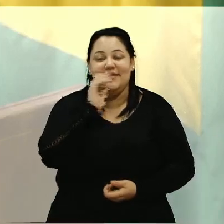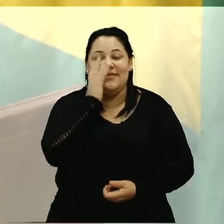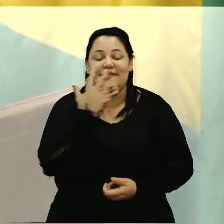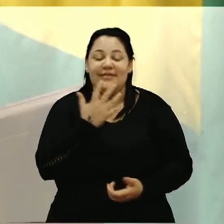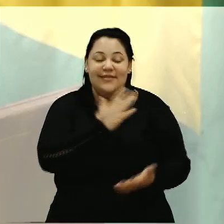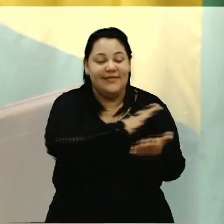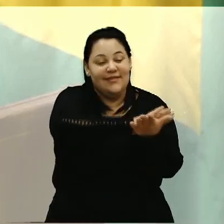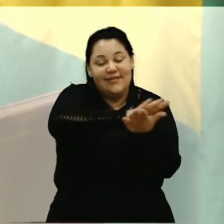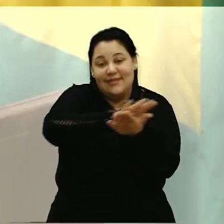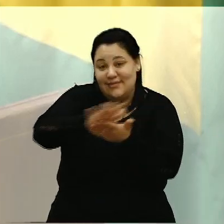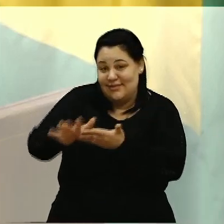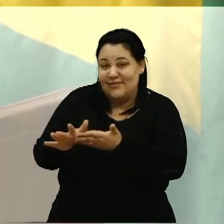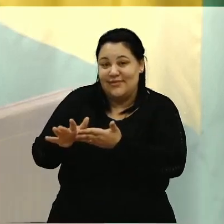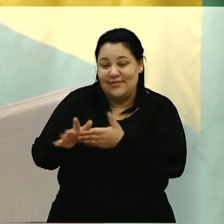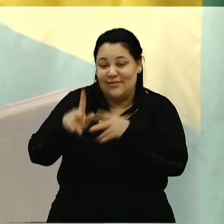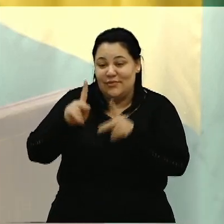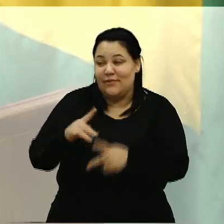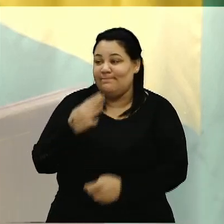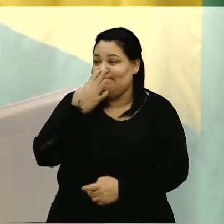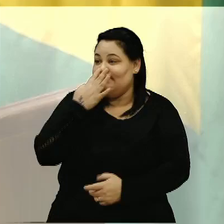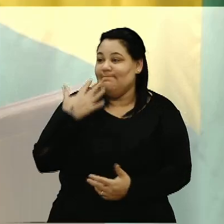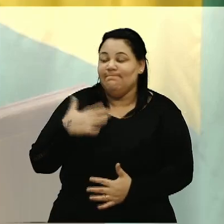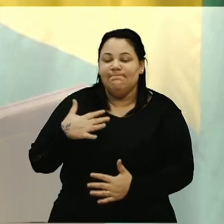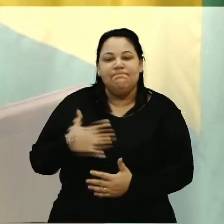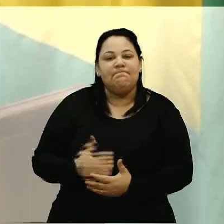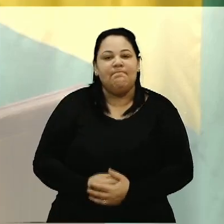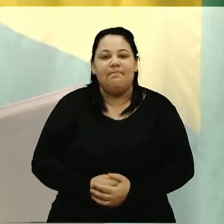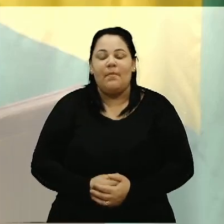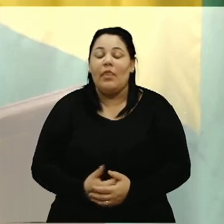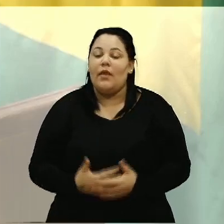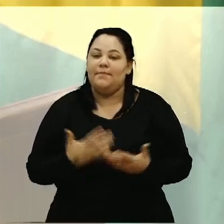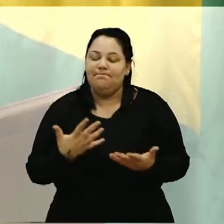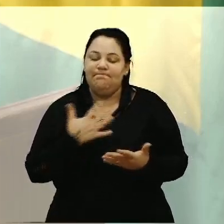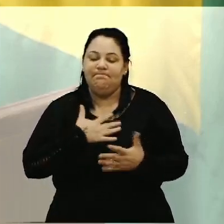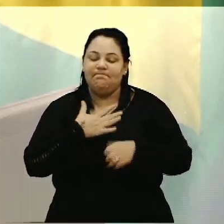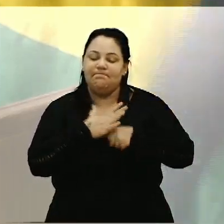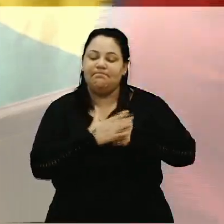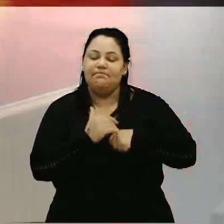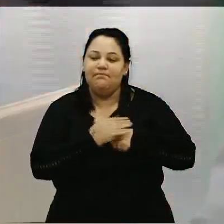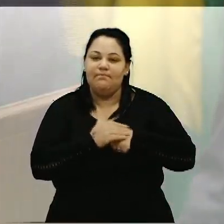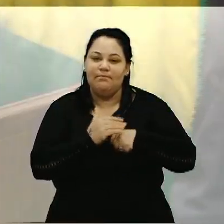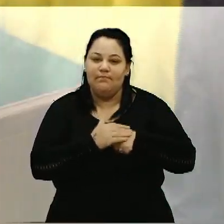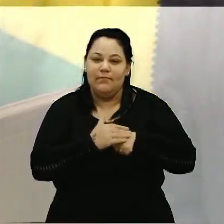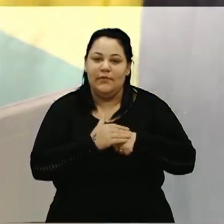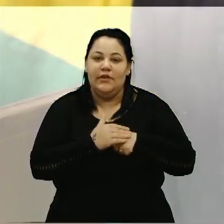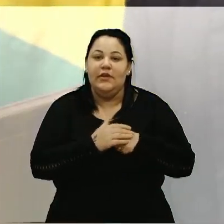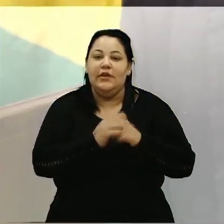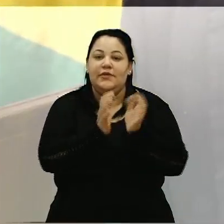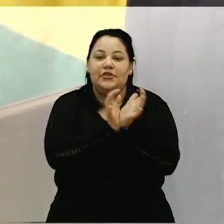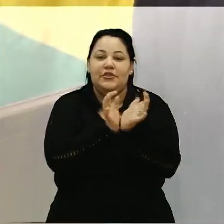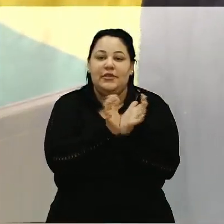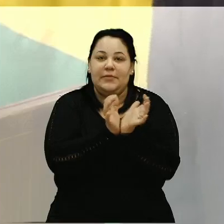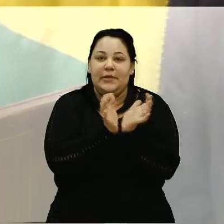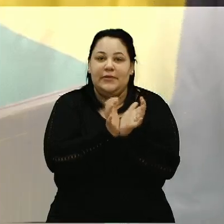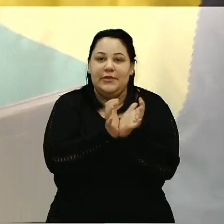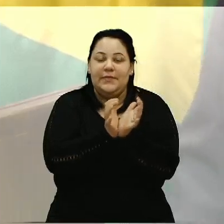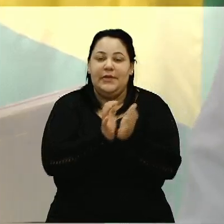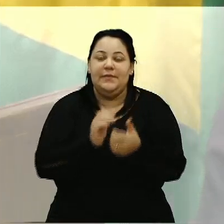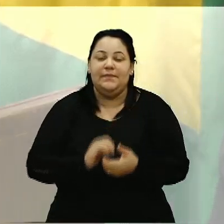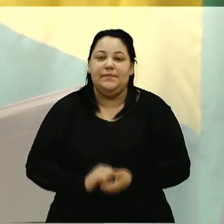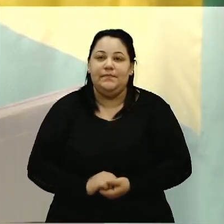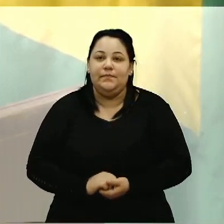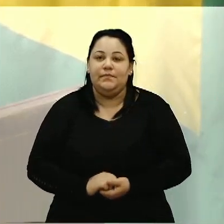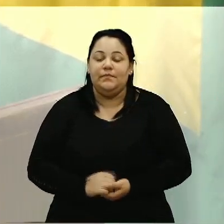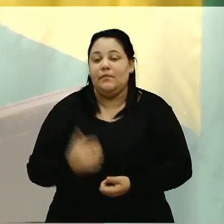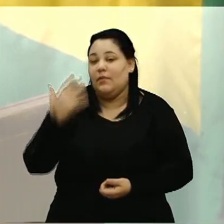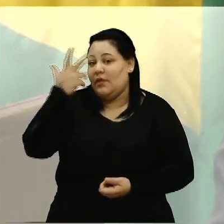ficou chocado. Então, meu querido colega Gemerson, bela